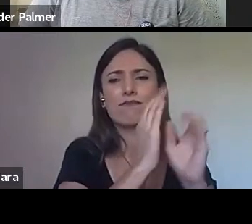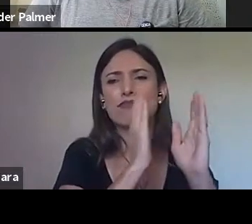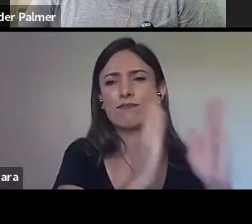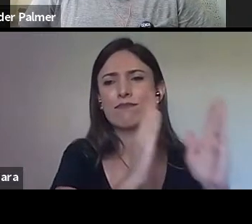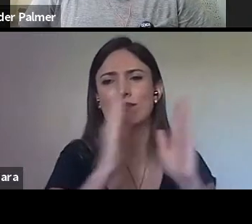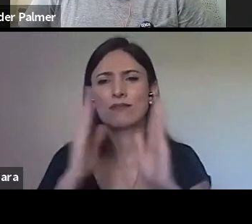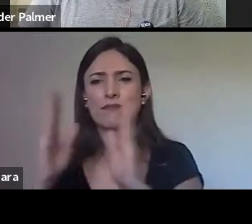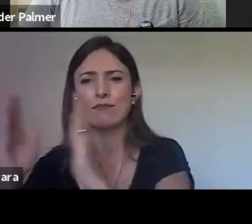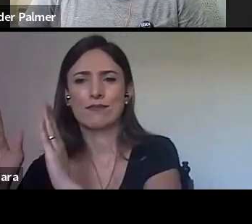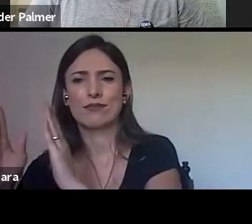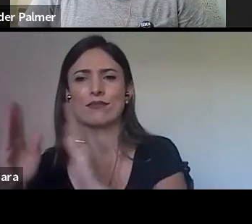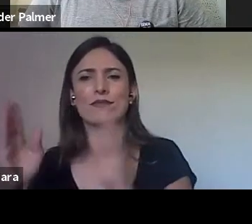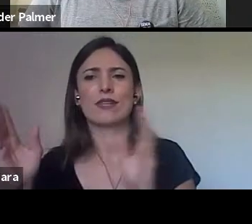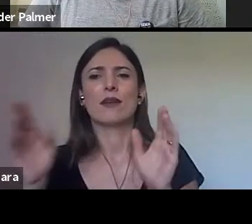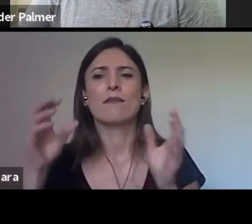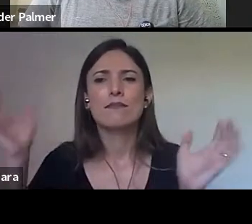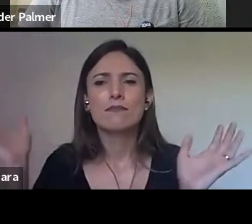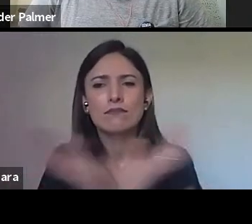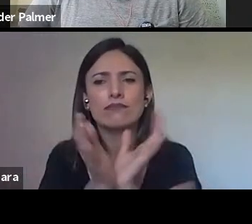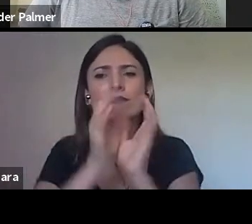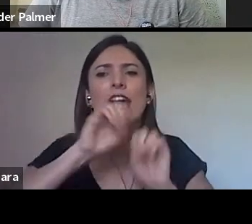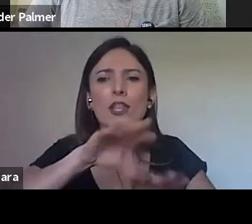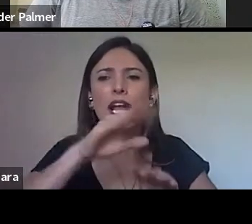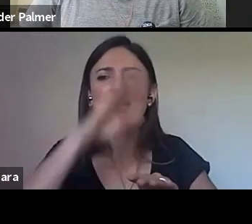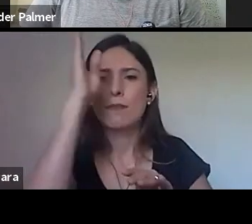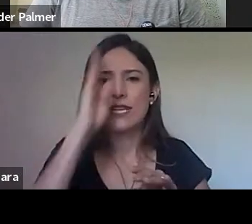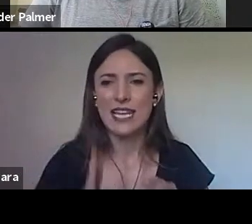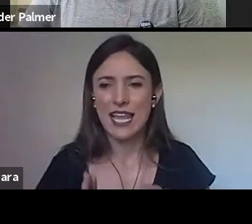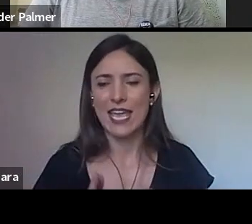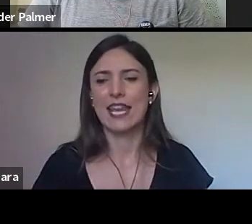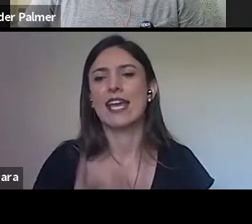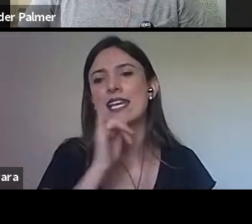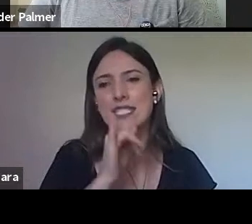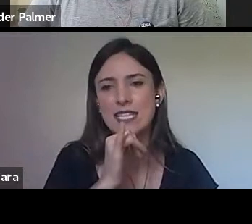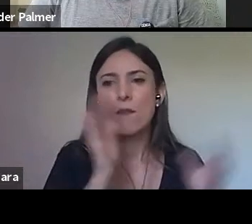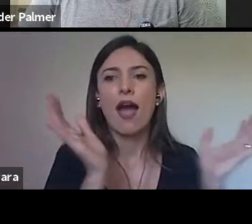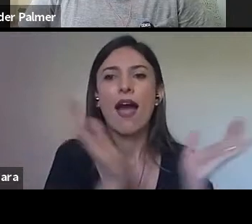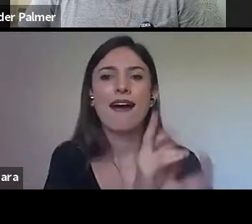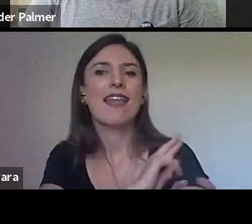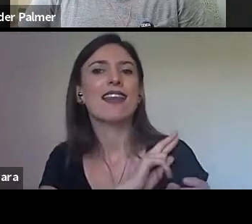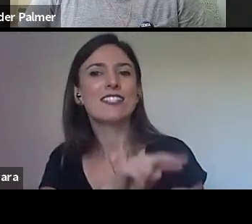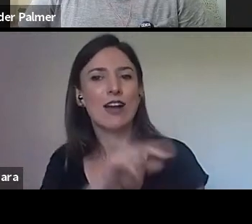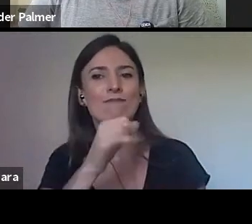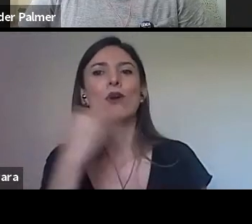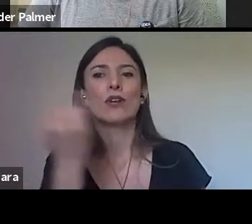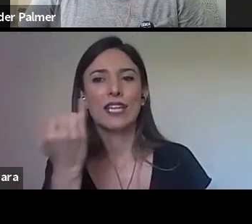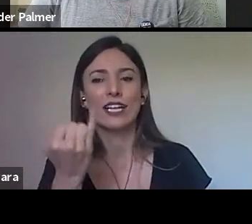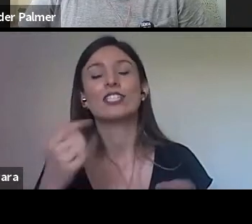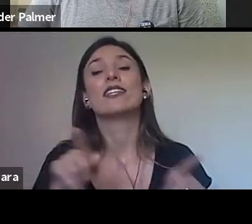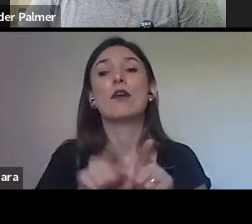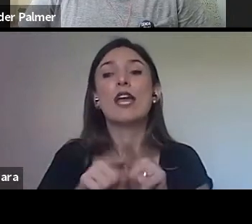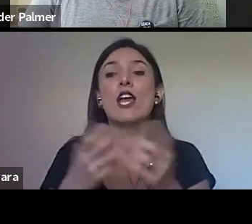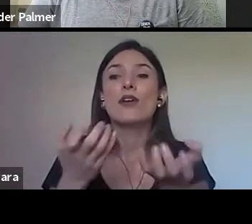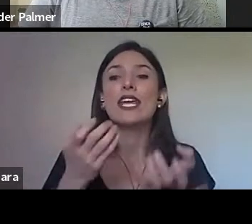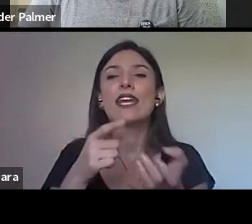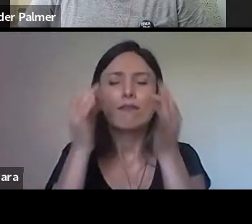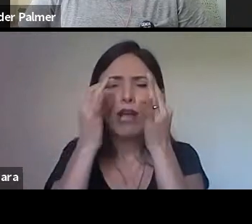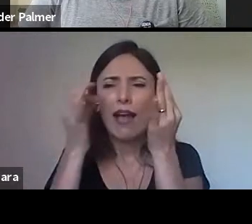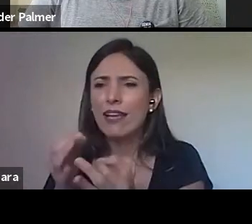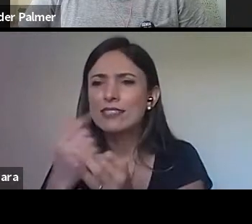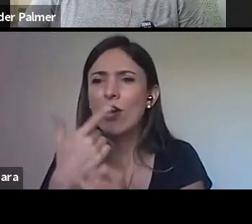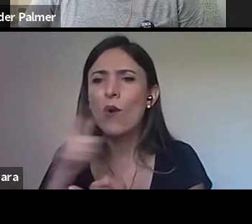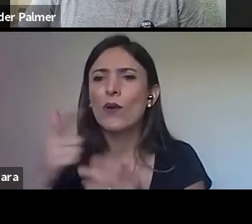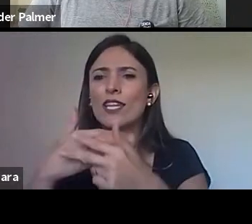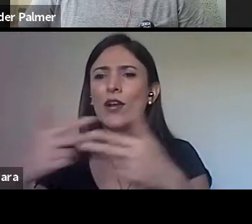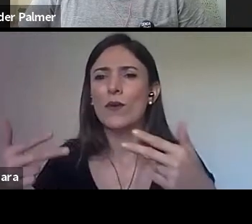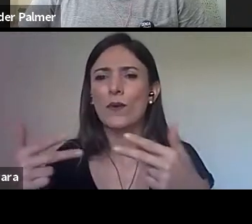um, ou seja, e você tem chamado atenção para isso, e eu queria chamar atenção para uma outra questão que é